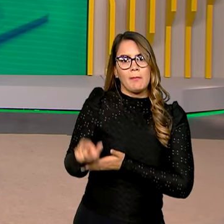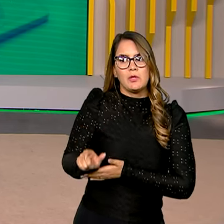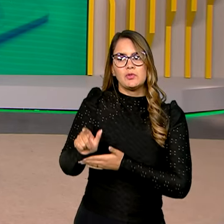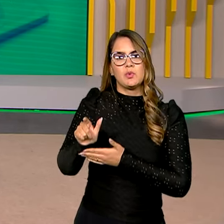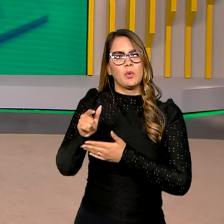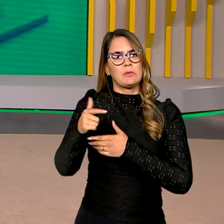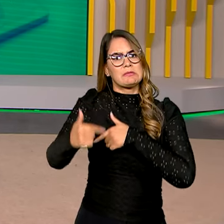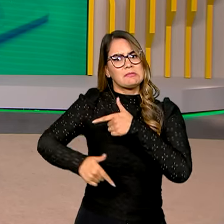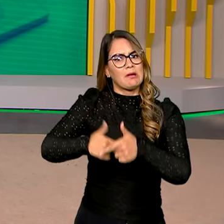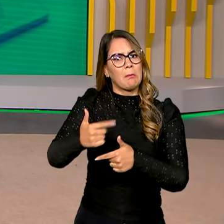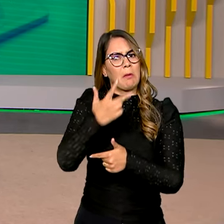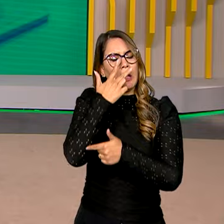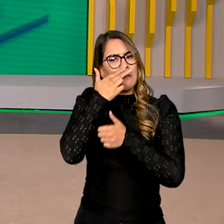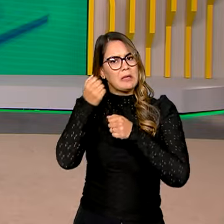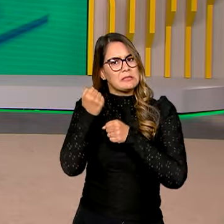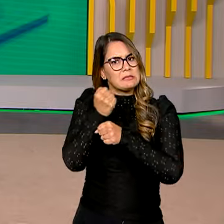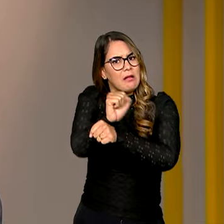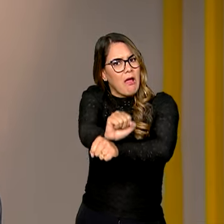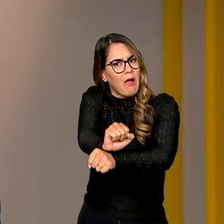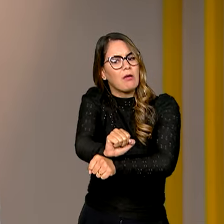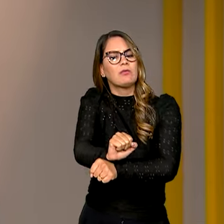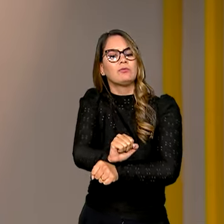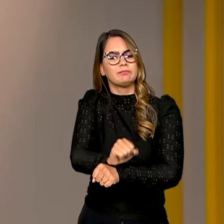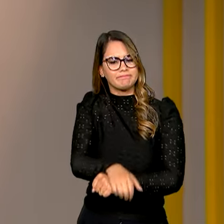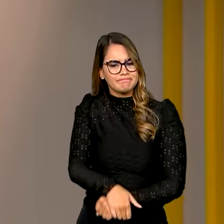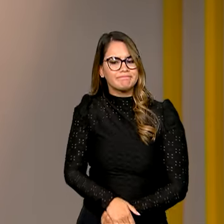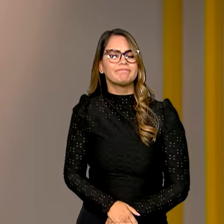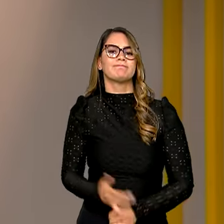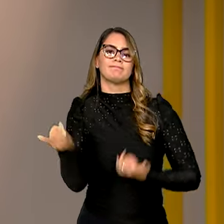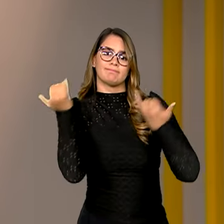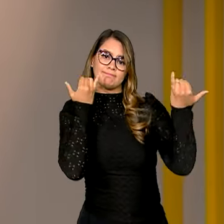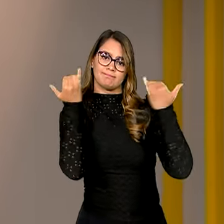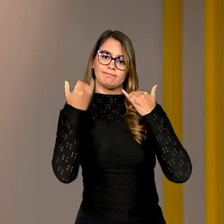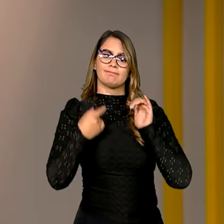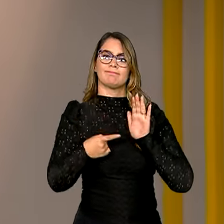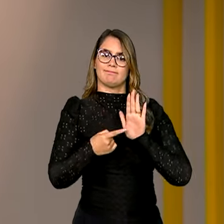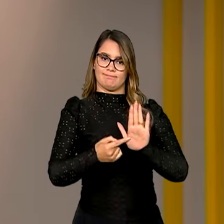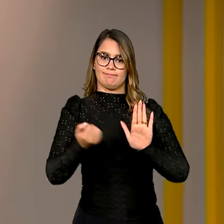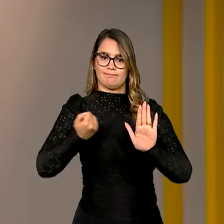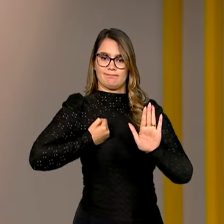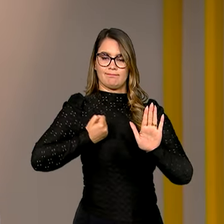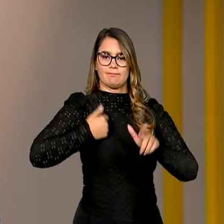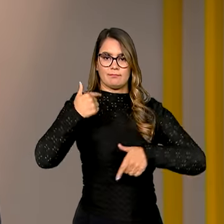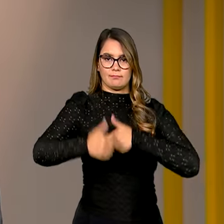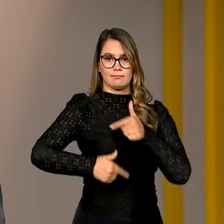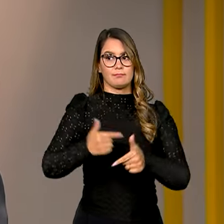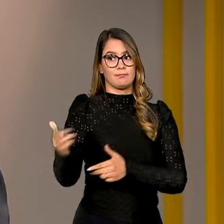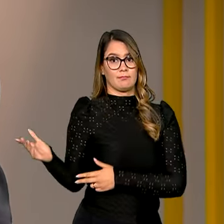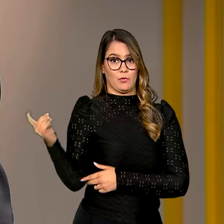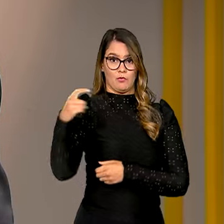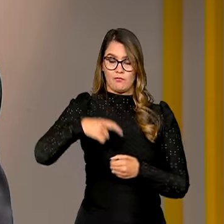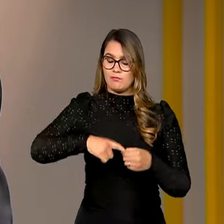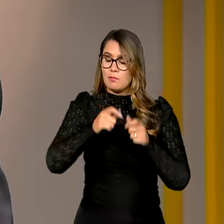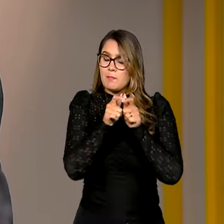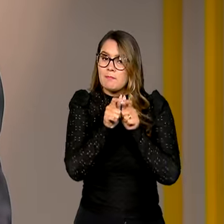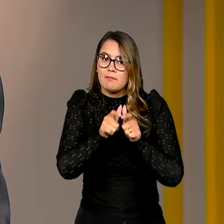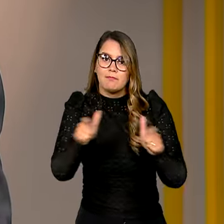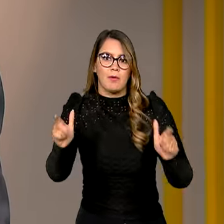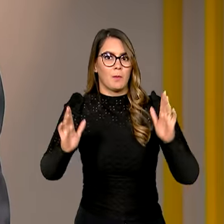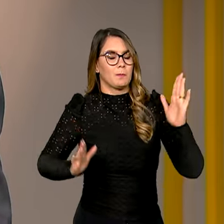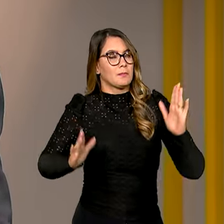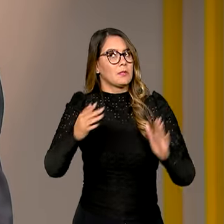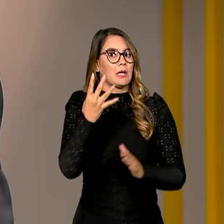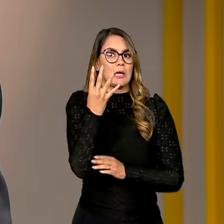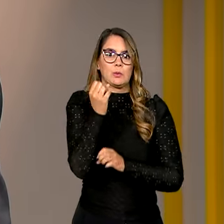de trabalho análogo à escravidão. Os dados mostram que o número de trabalhadores resgatados é o maior dos últimos